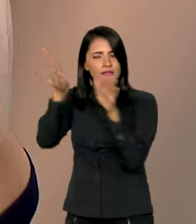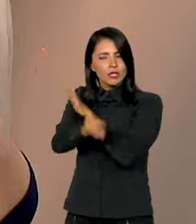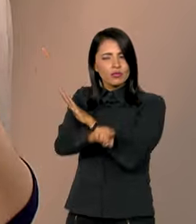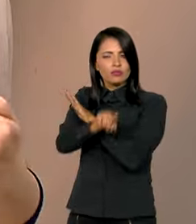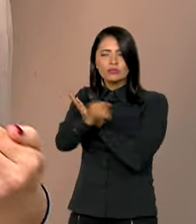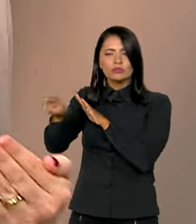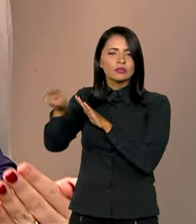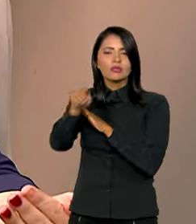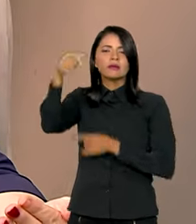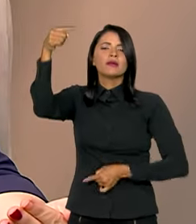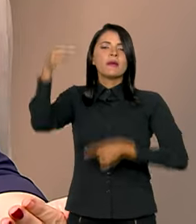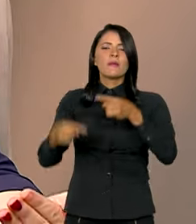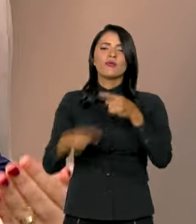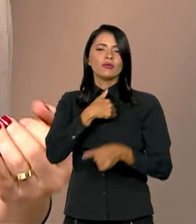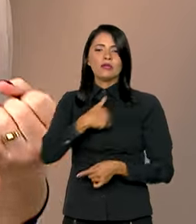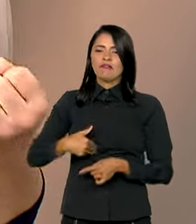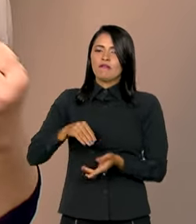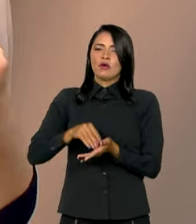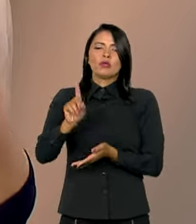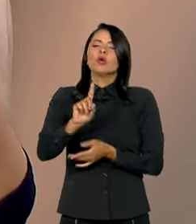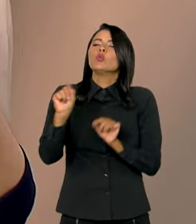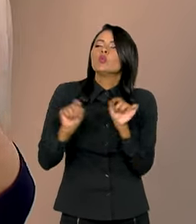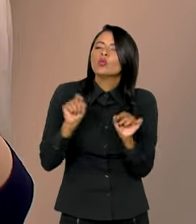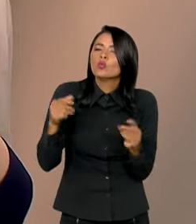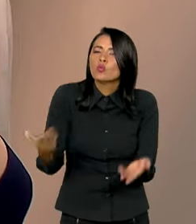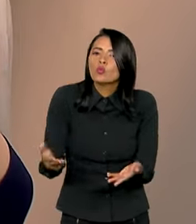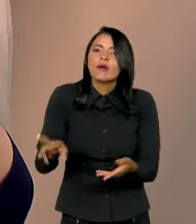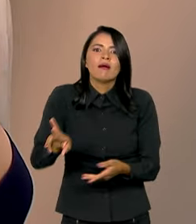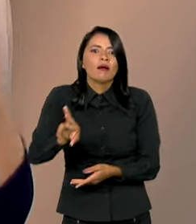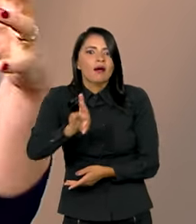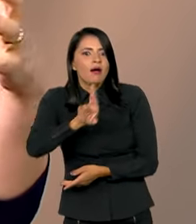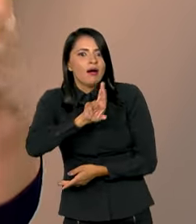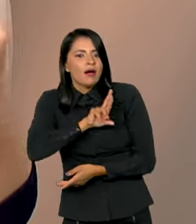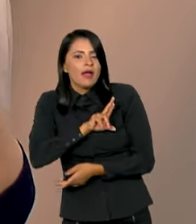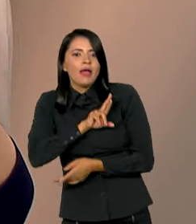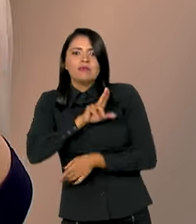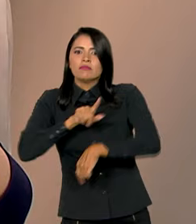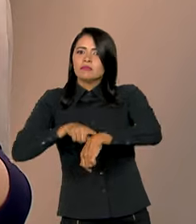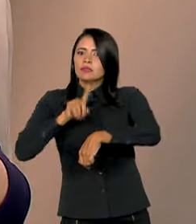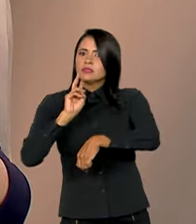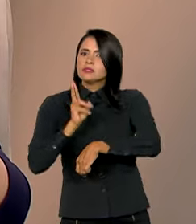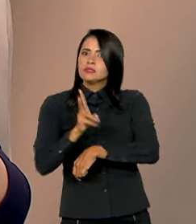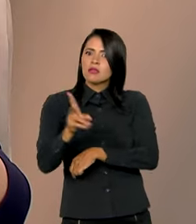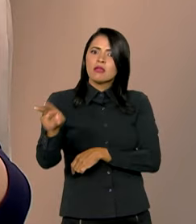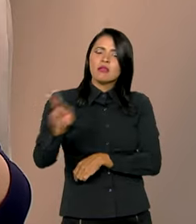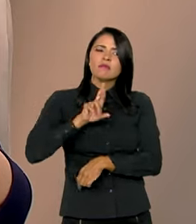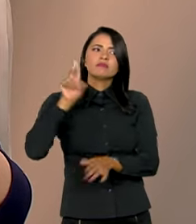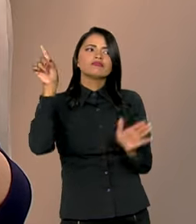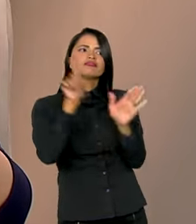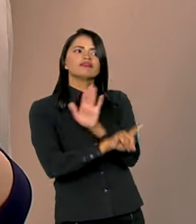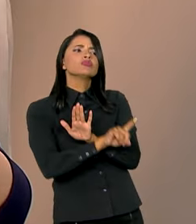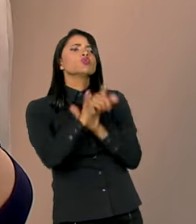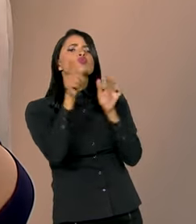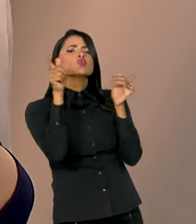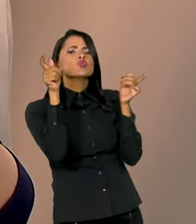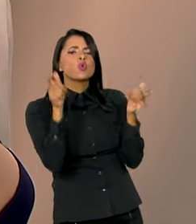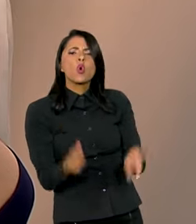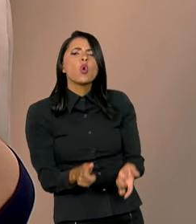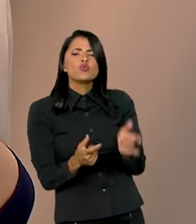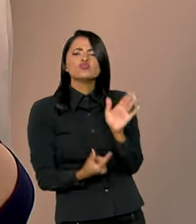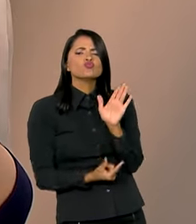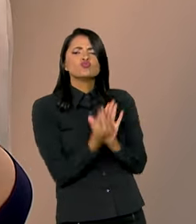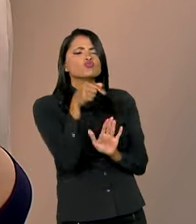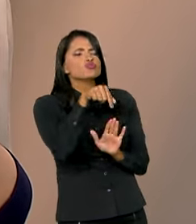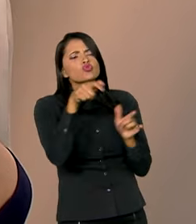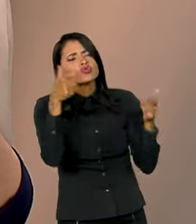o que nas políticas públicas não pode faltar, eles quiserem que... Todo momento eles perguntavam assim, onde está no orçamento